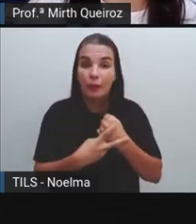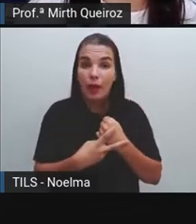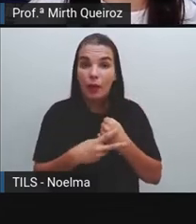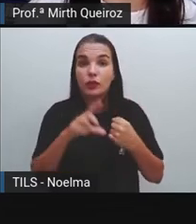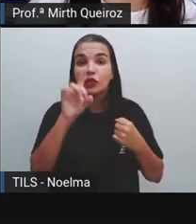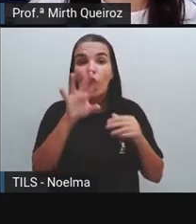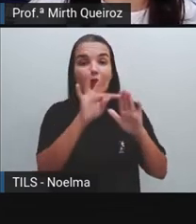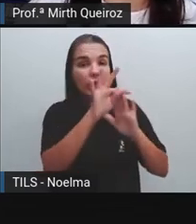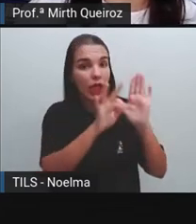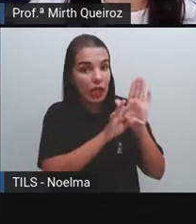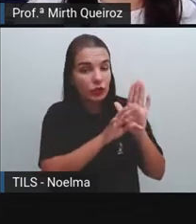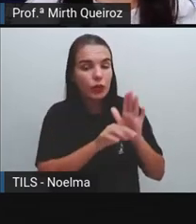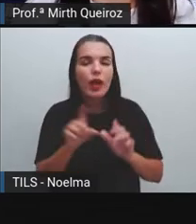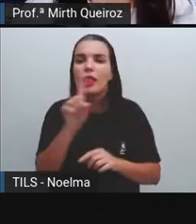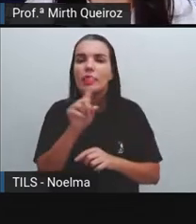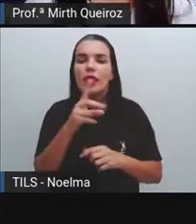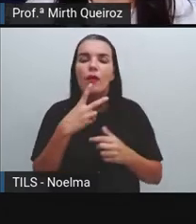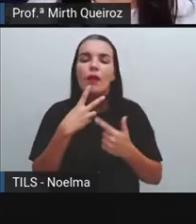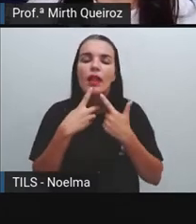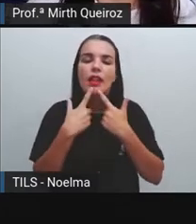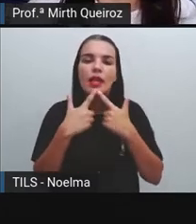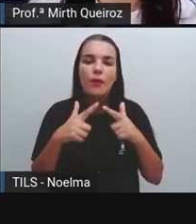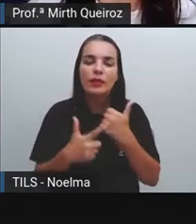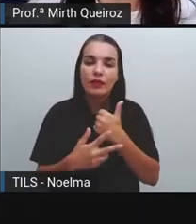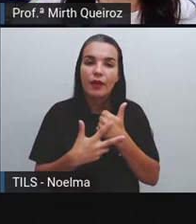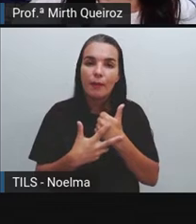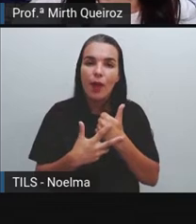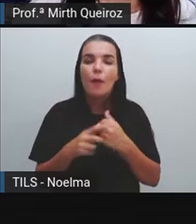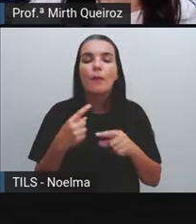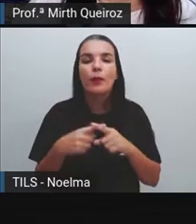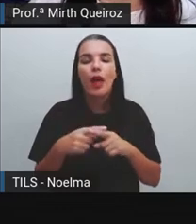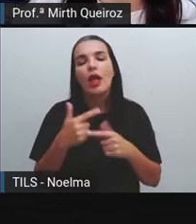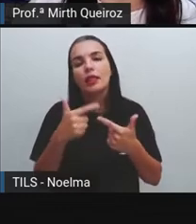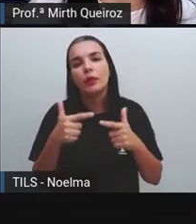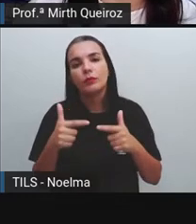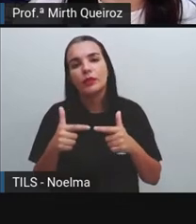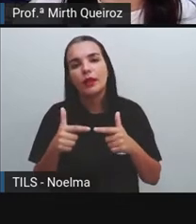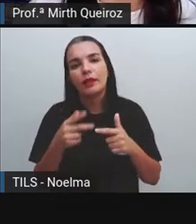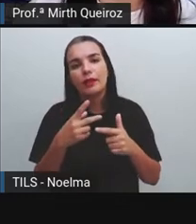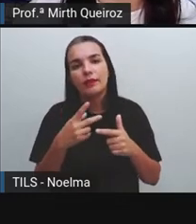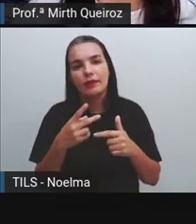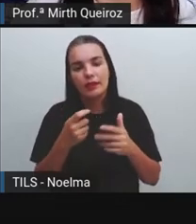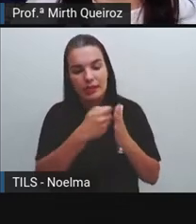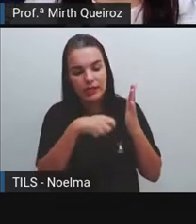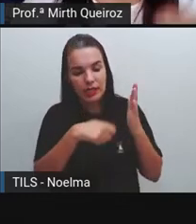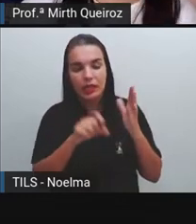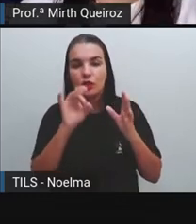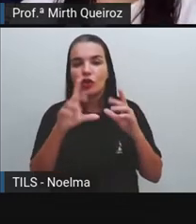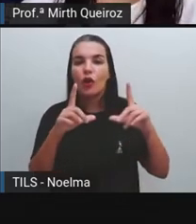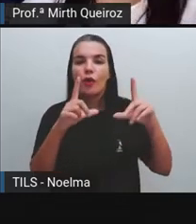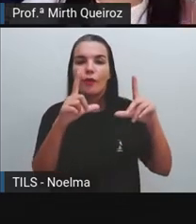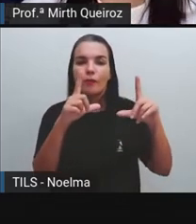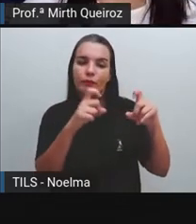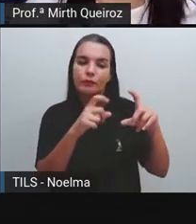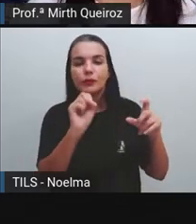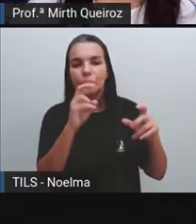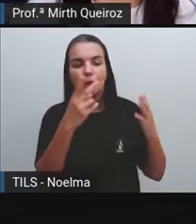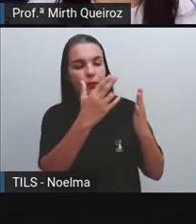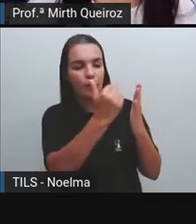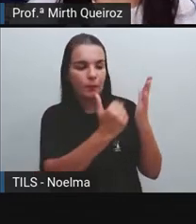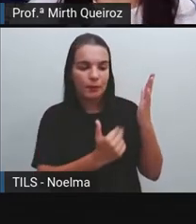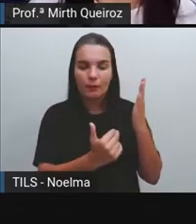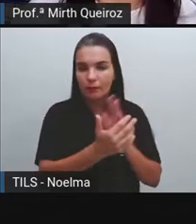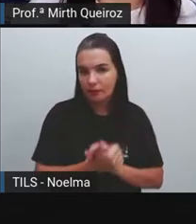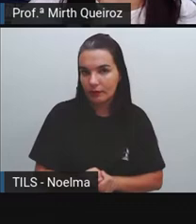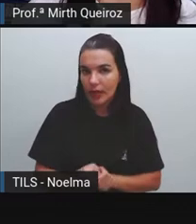composição da história de quadrinhos. E não verbal, porque nós utilizamos muito as imagens, certo? Os artistas utilizam